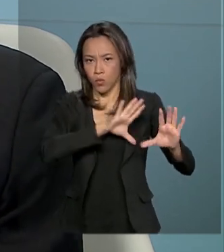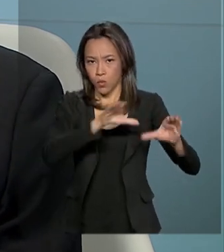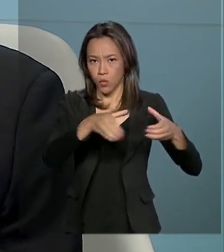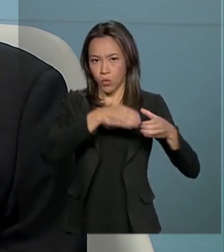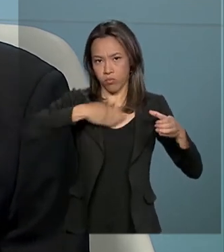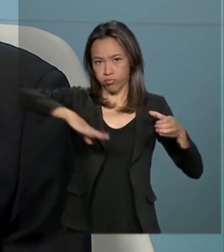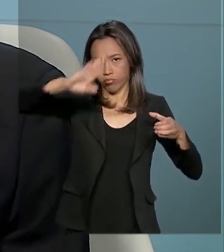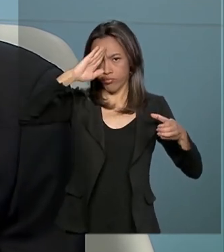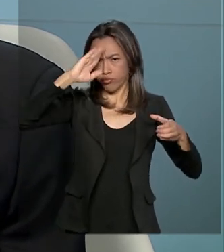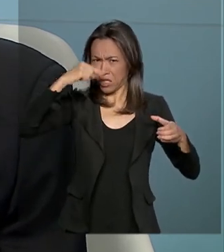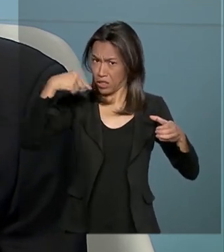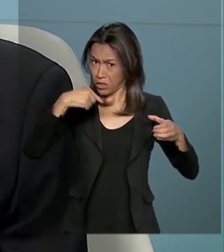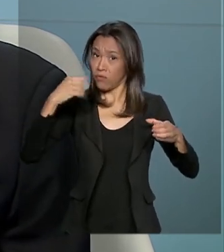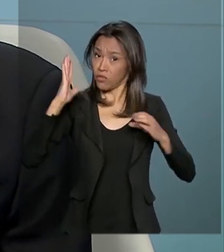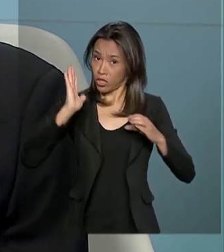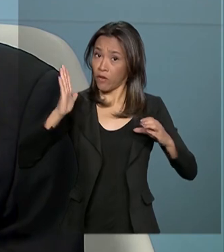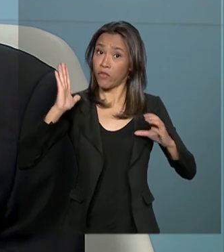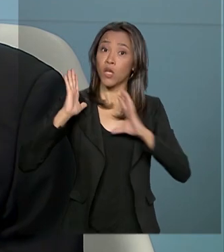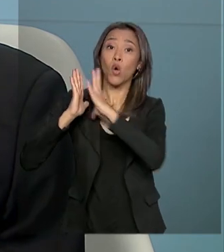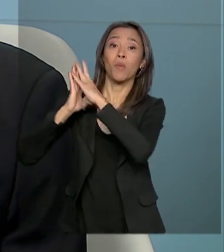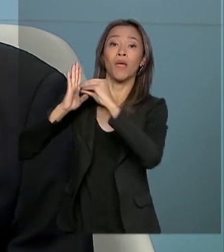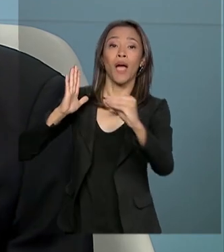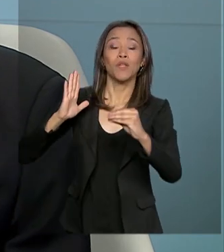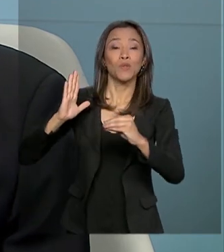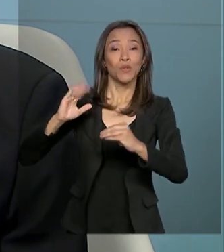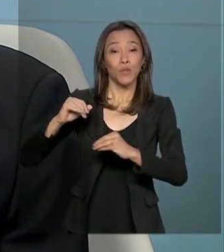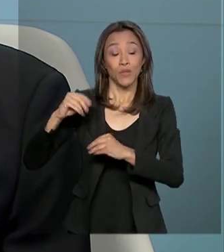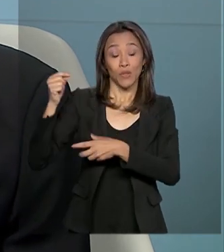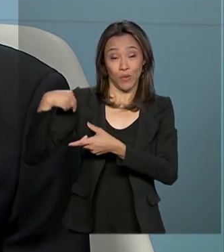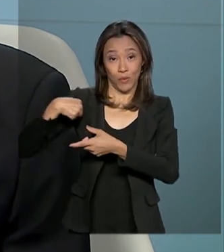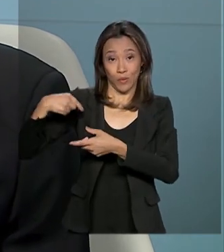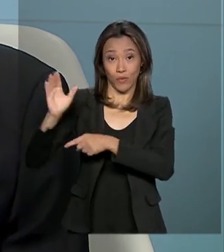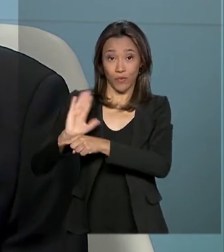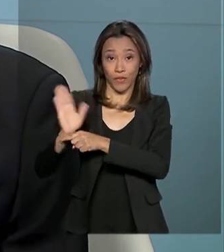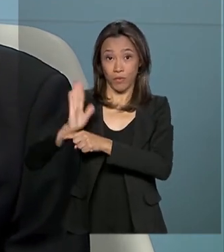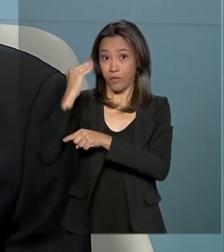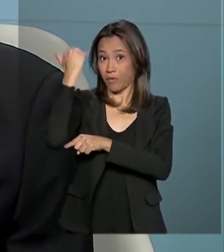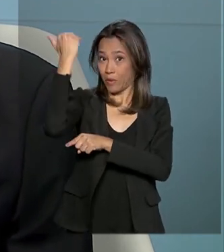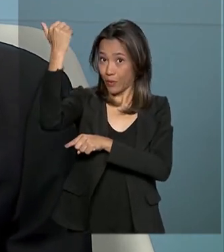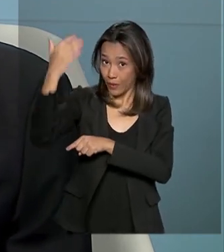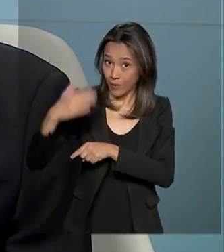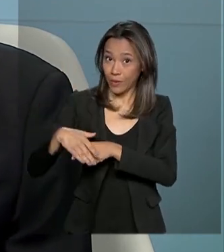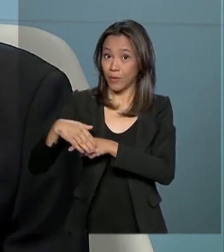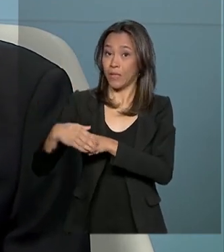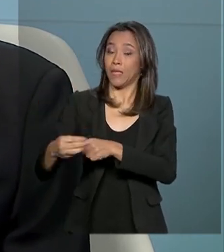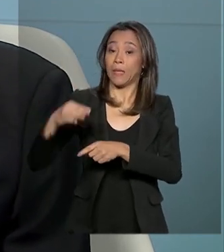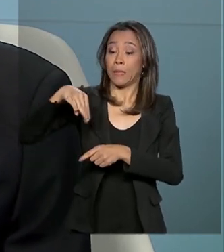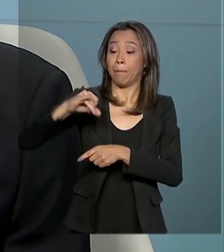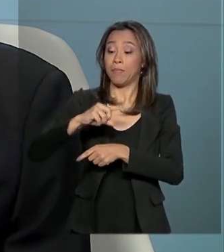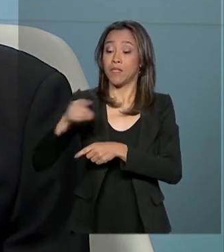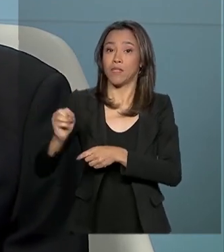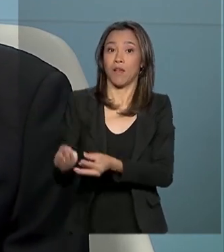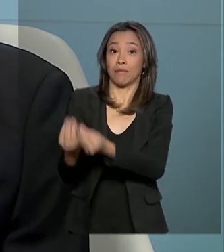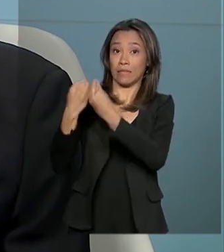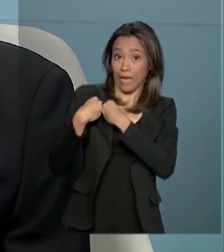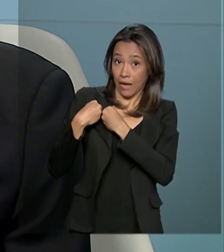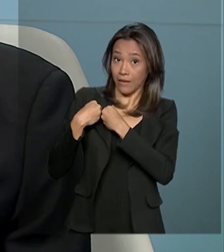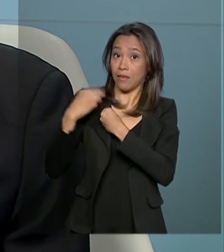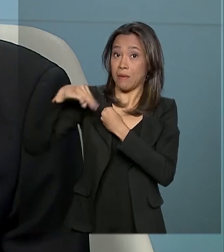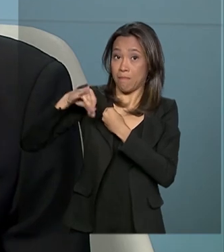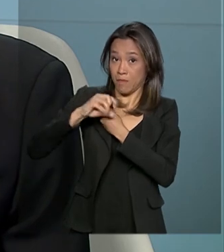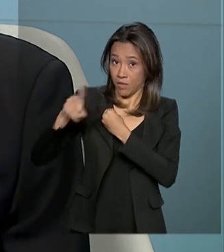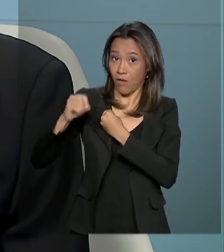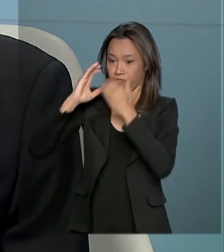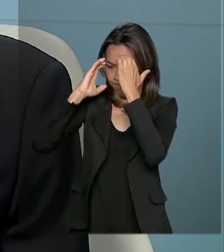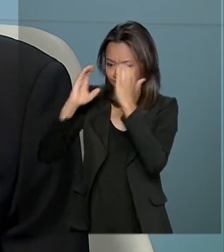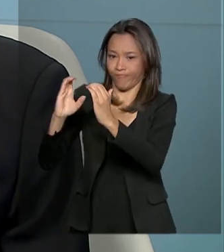Isso foi até copiado num filme que ficou famoso, Missão Dada e Missão Cumprida. Isso sempre foi um postulado para nós. E